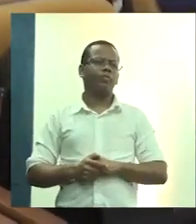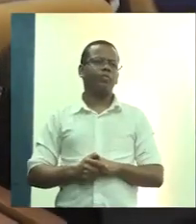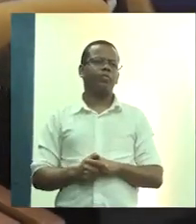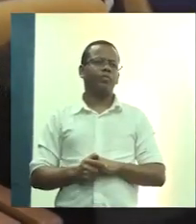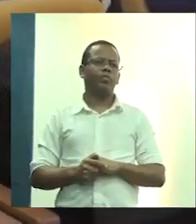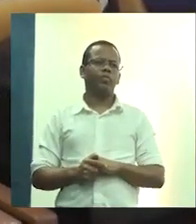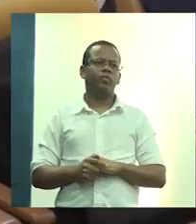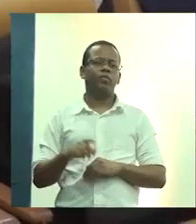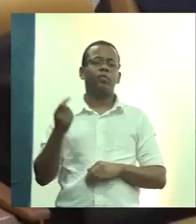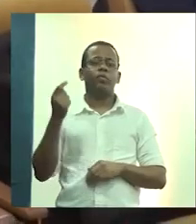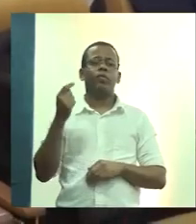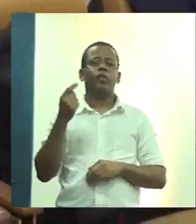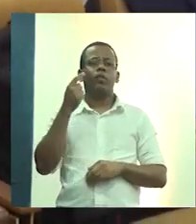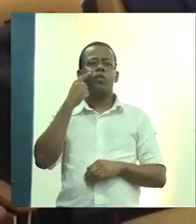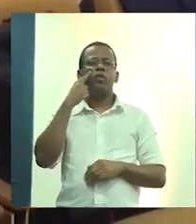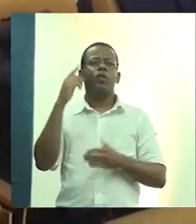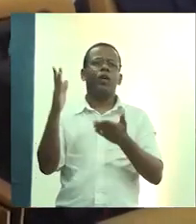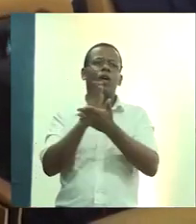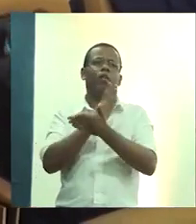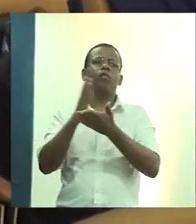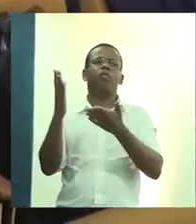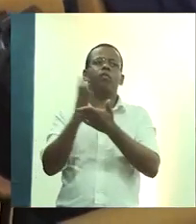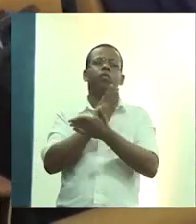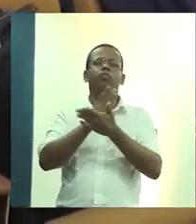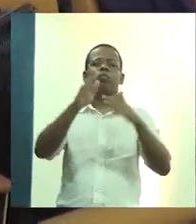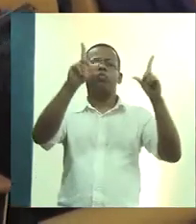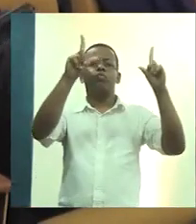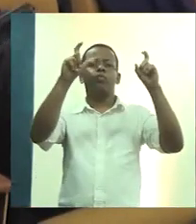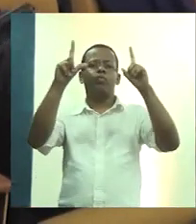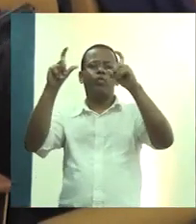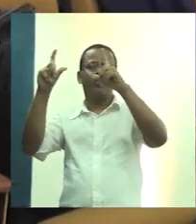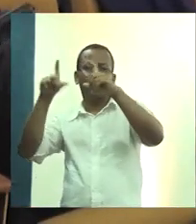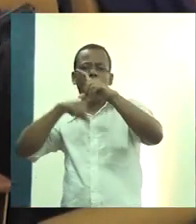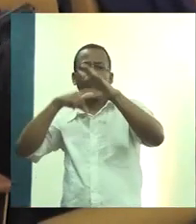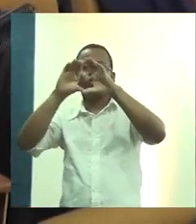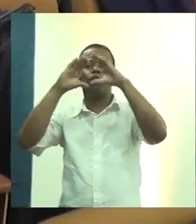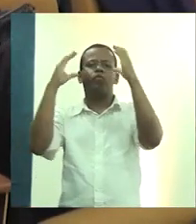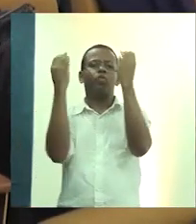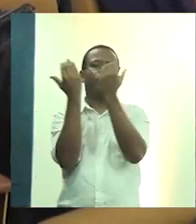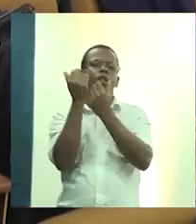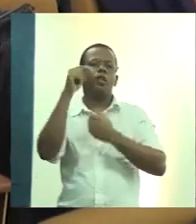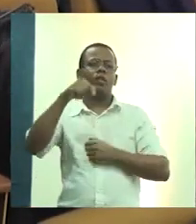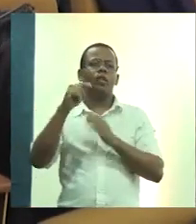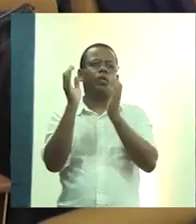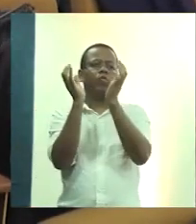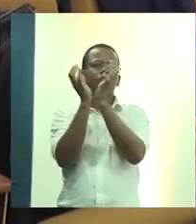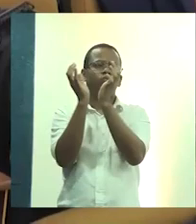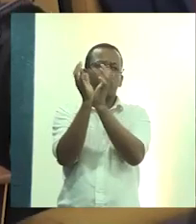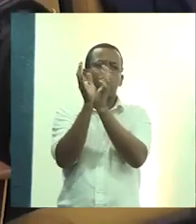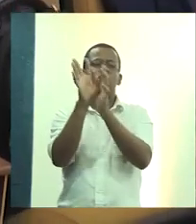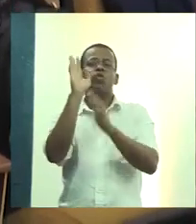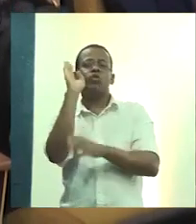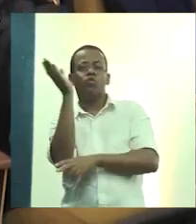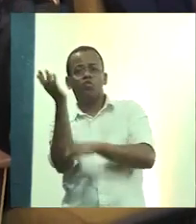Aqui são algumas das fotos dos eventos. Aqui a equipe, lá já é reunida no